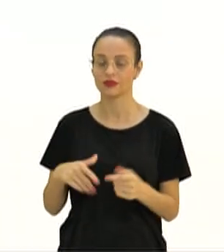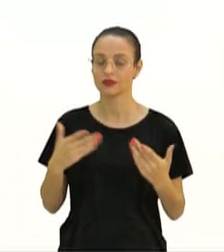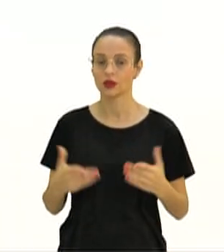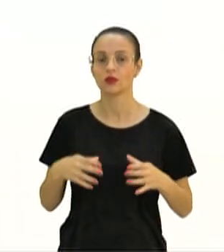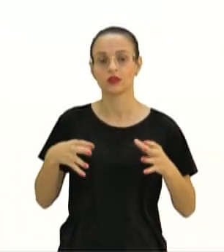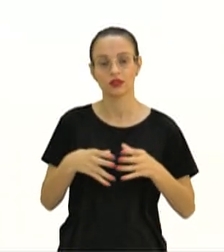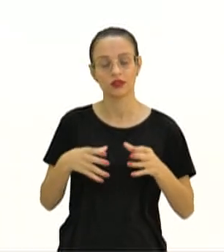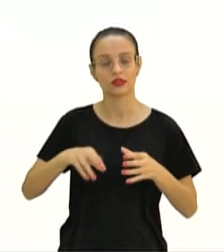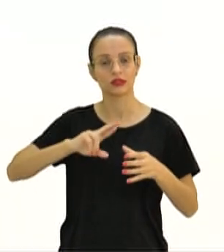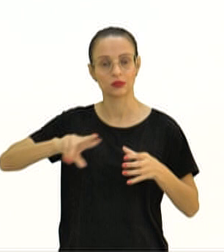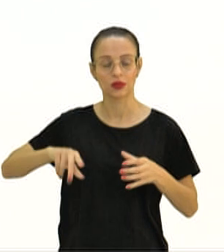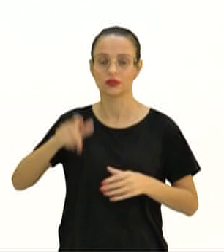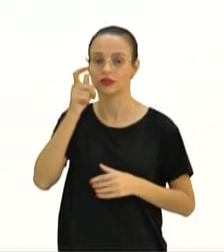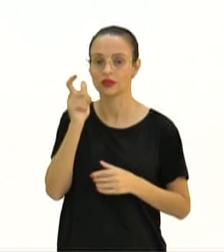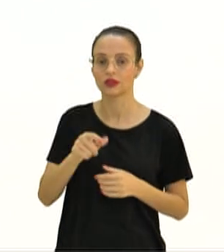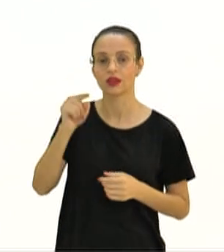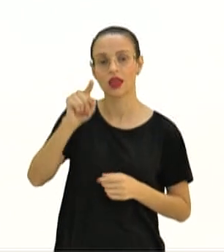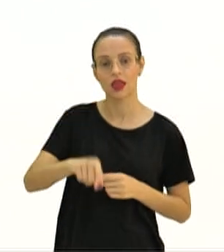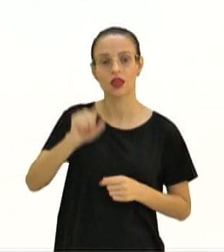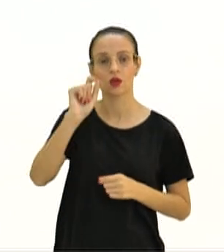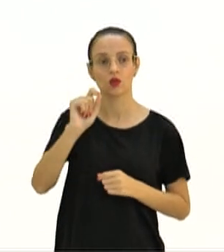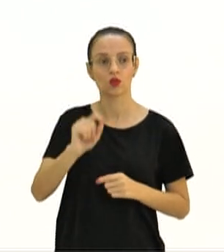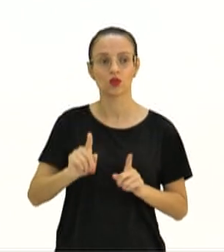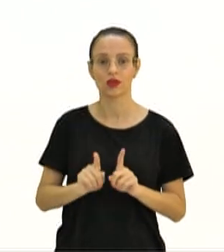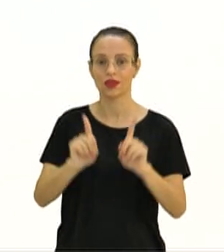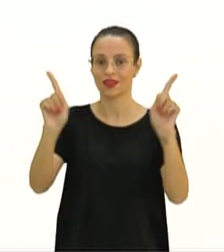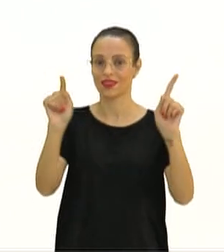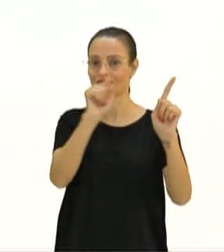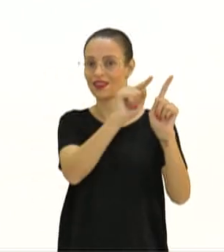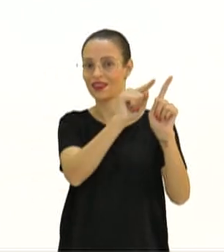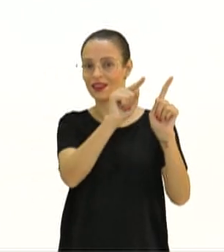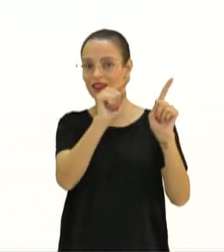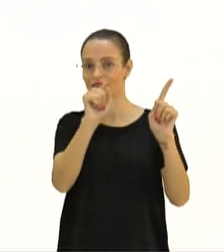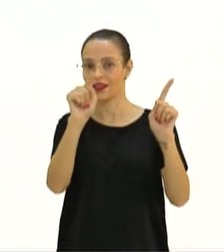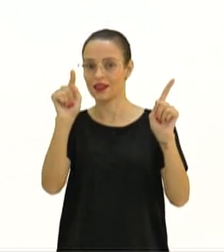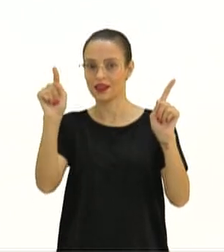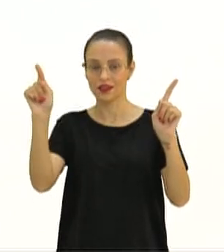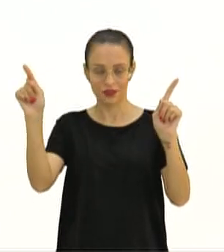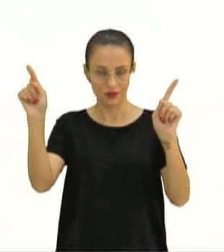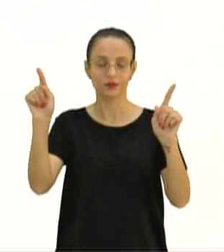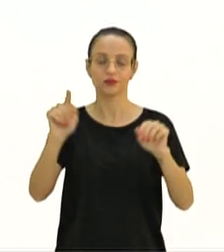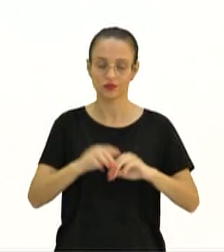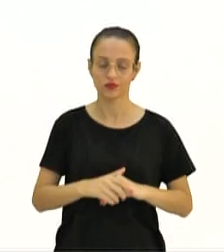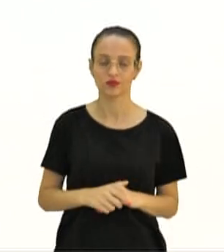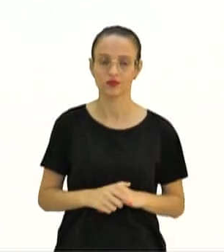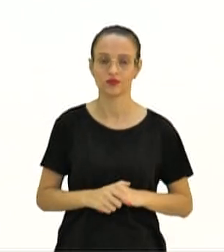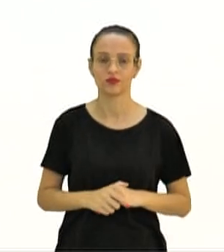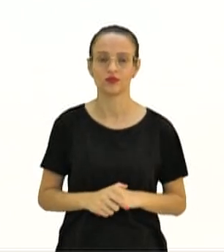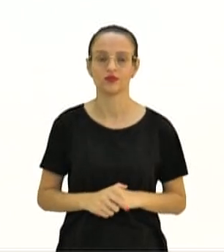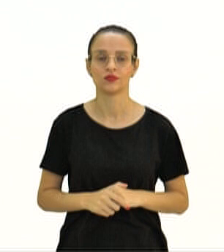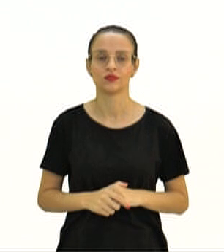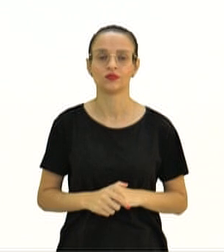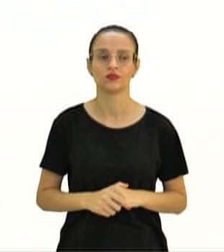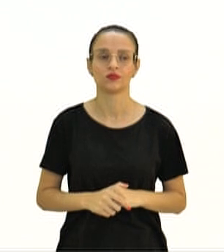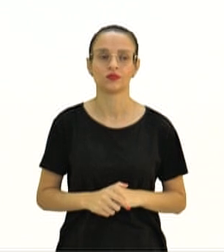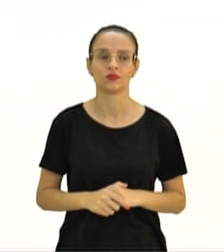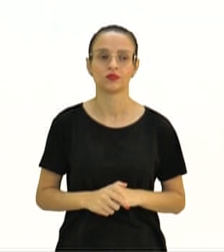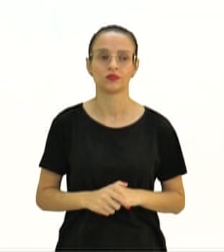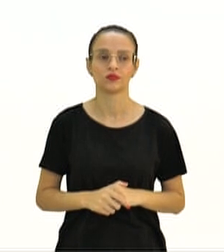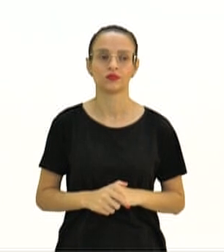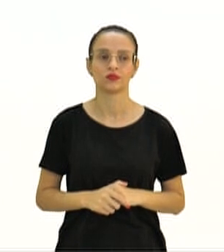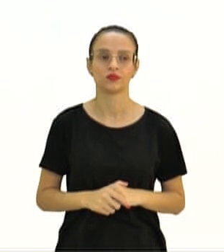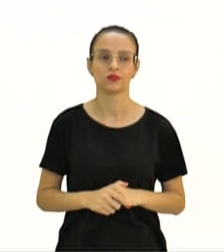espécies de interesse são aquelas que estão no topo, na ponta da minha árvore filogenética.